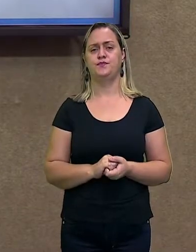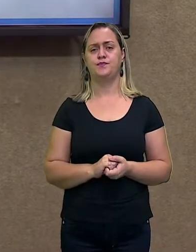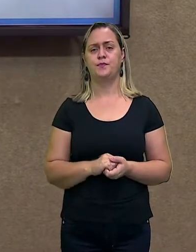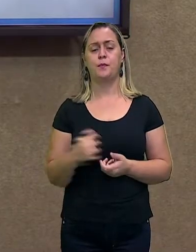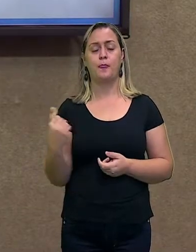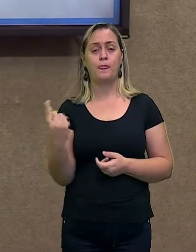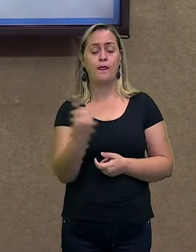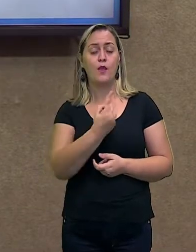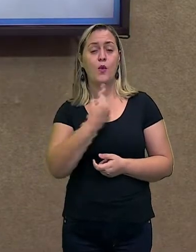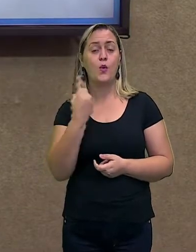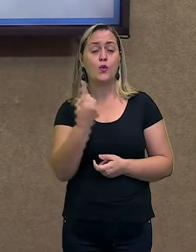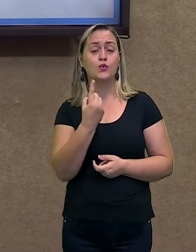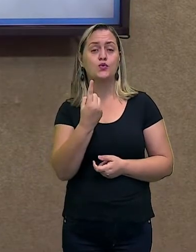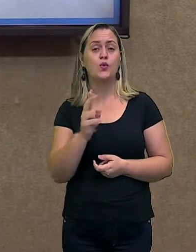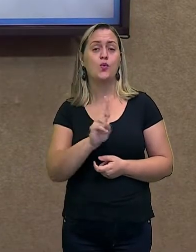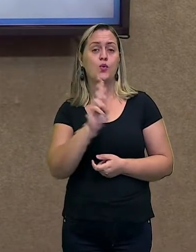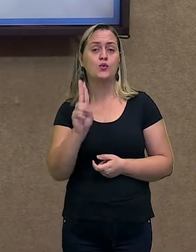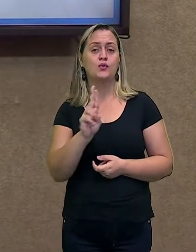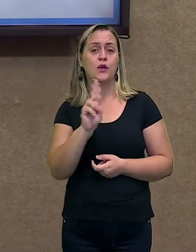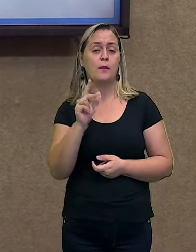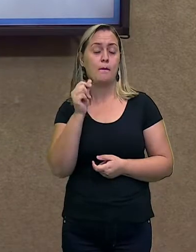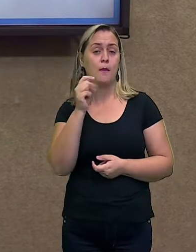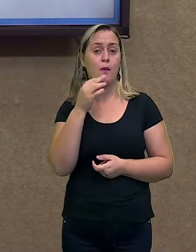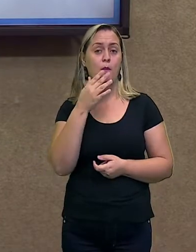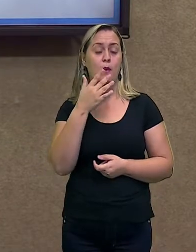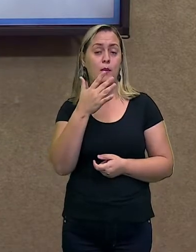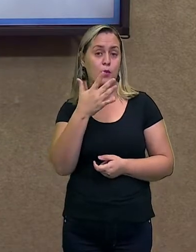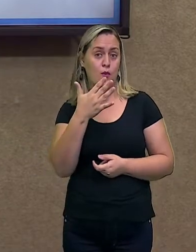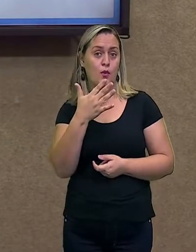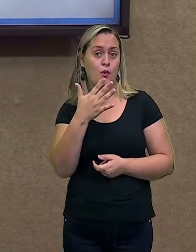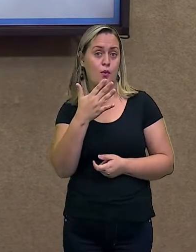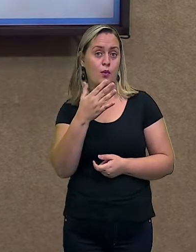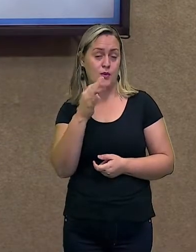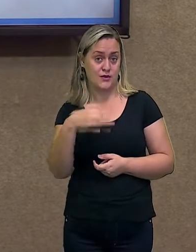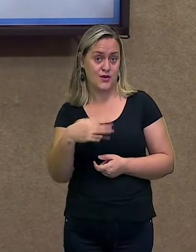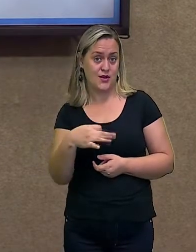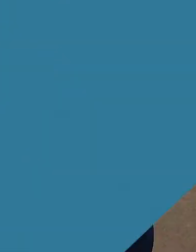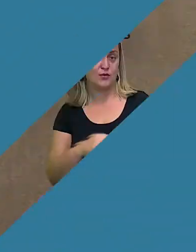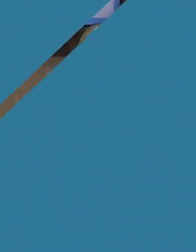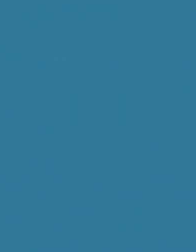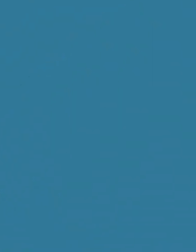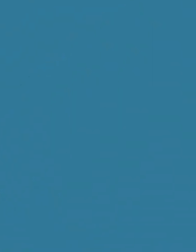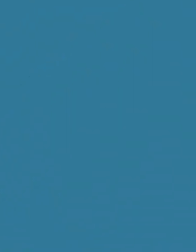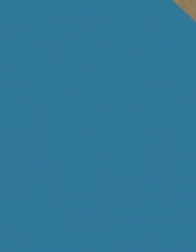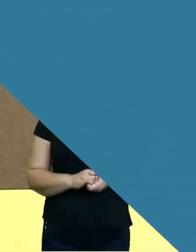usar a canetinha para dar cor. Está certo? Então, vamos logo, vamos praticar?